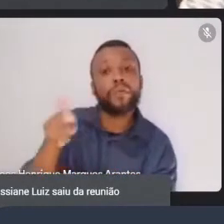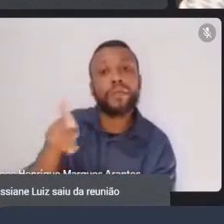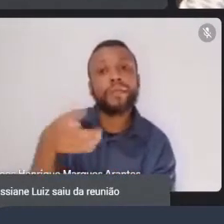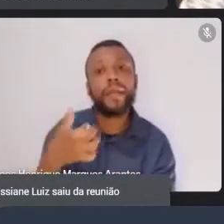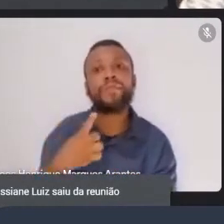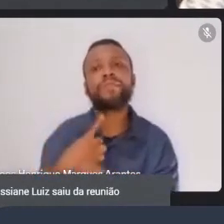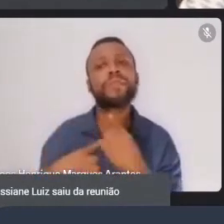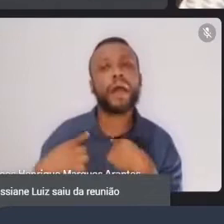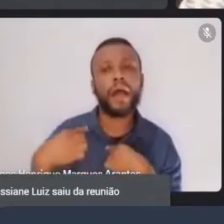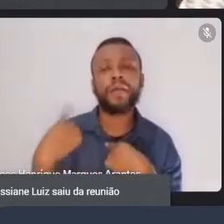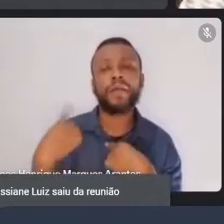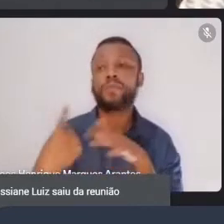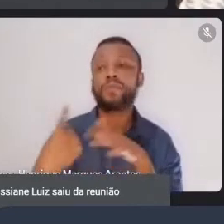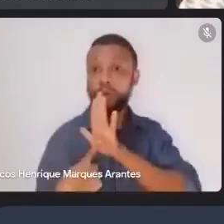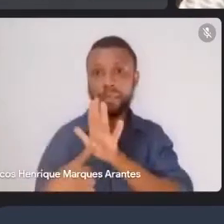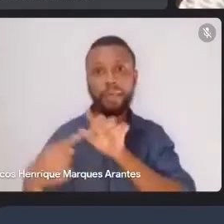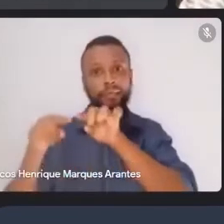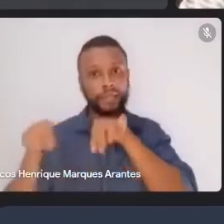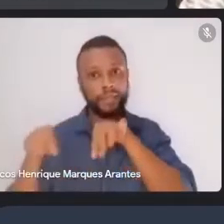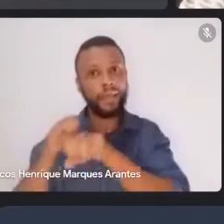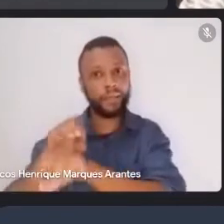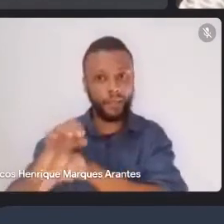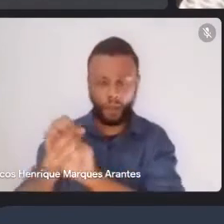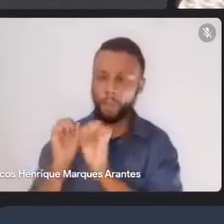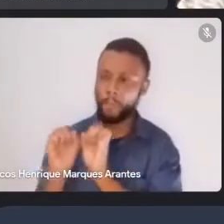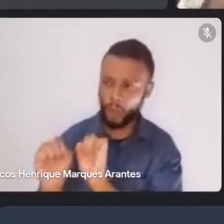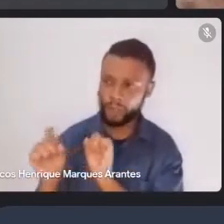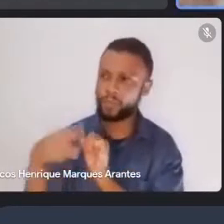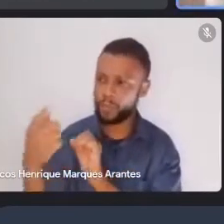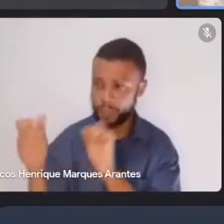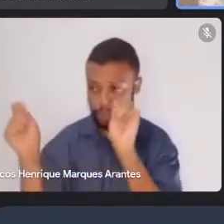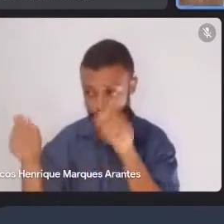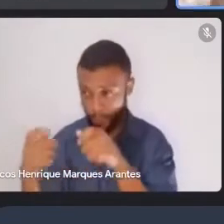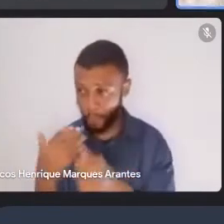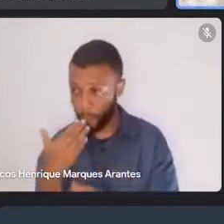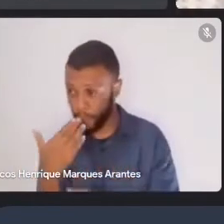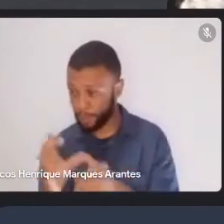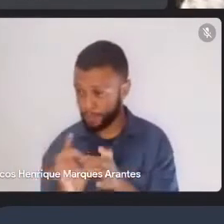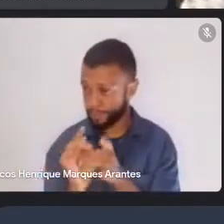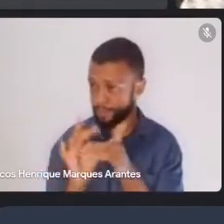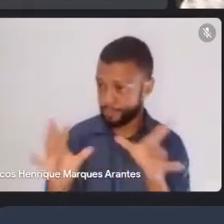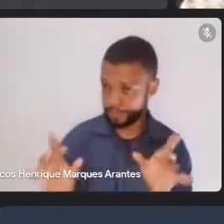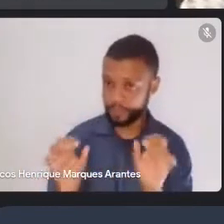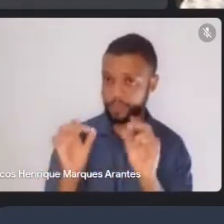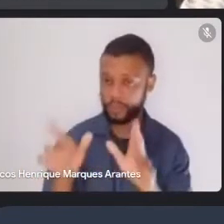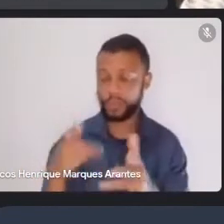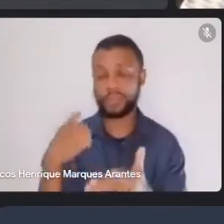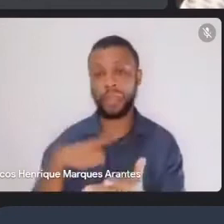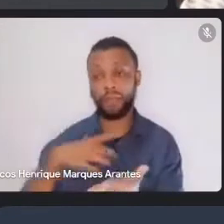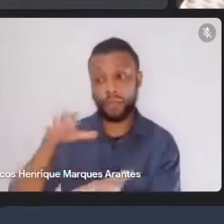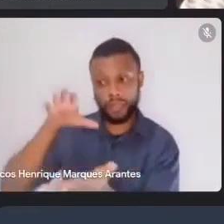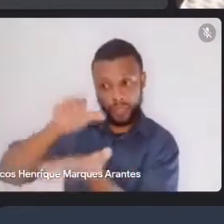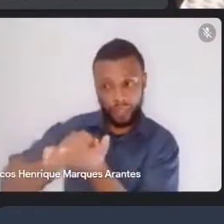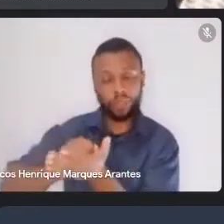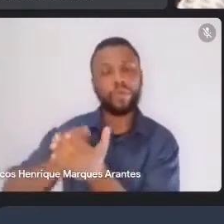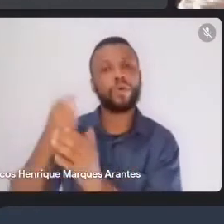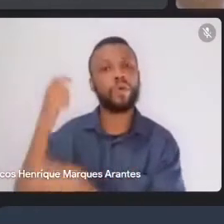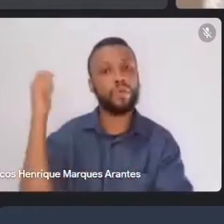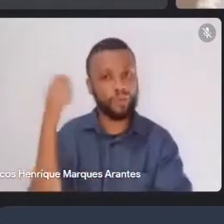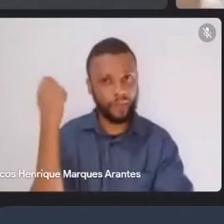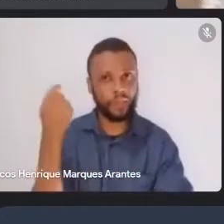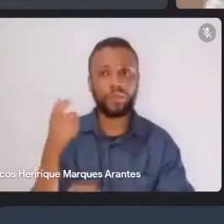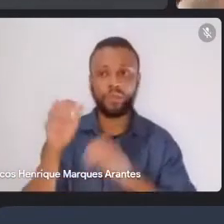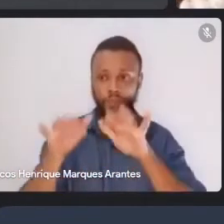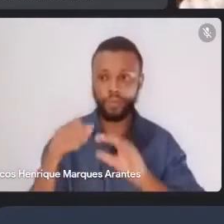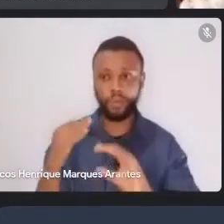para as suas salas de aula, tá? Depois a gente faz permissão aqui para quem estava inscrito no evento. gente manda, Por e-mail. É só a